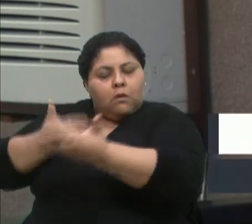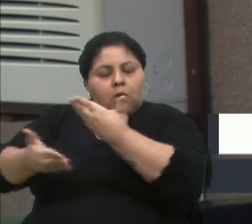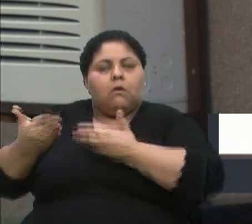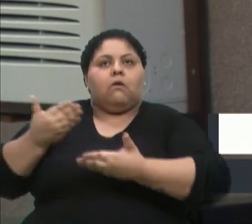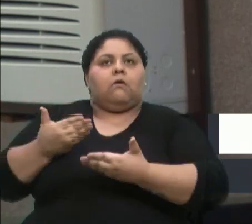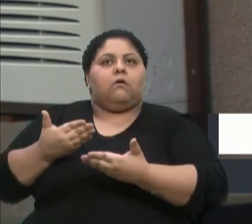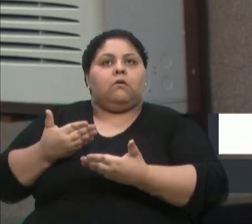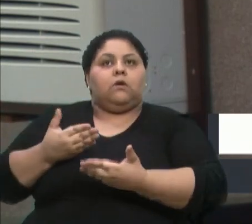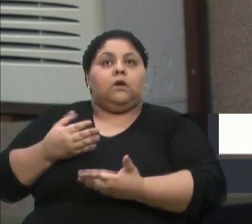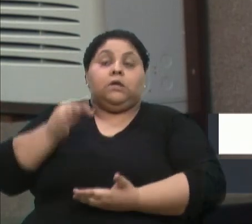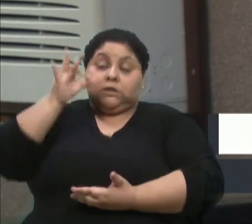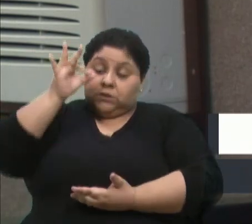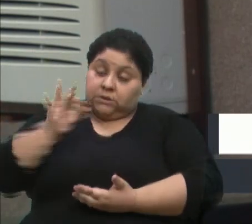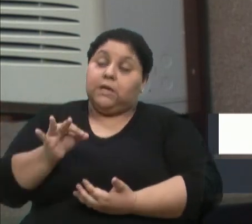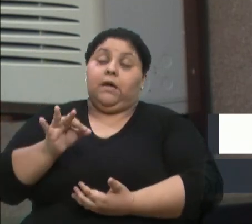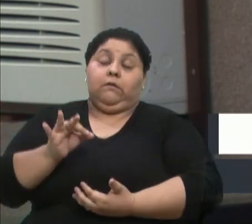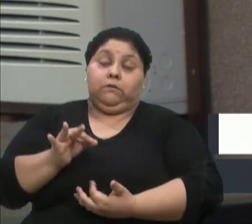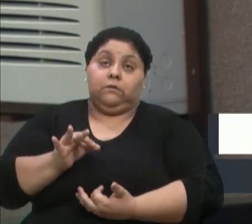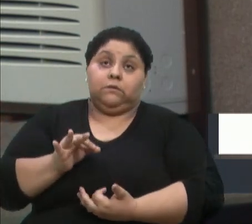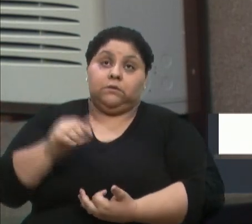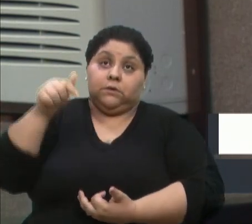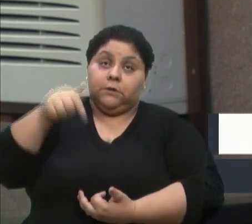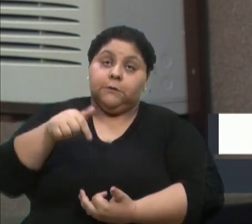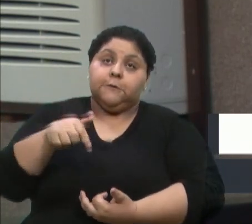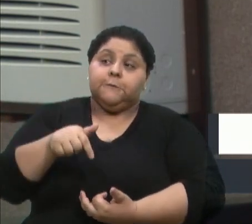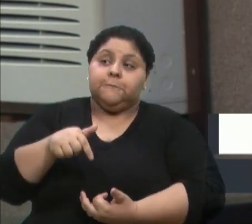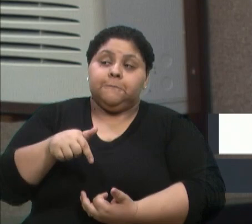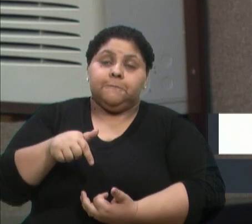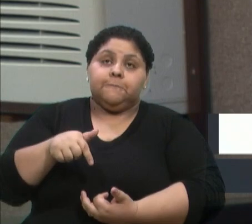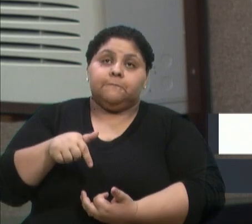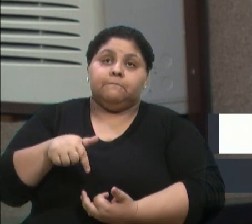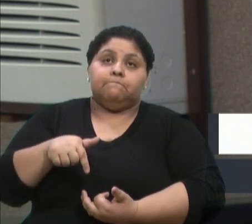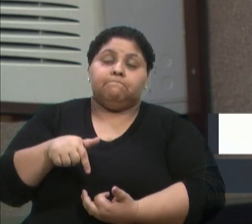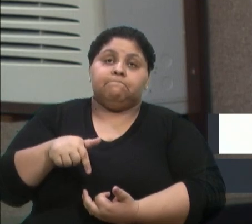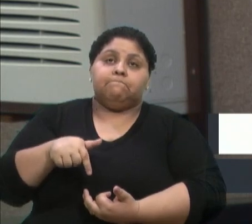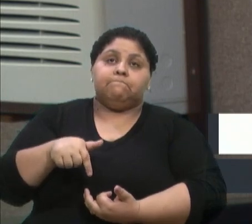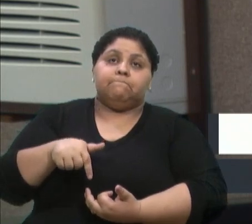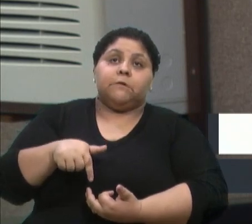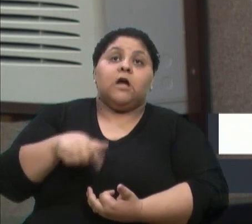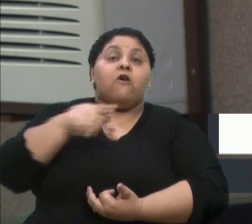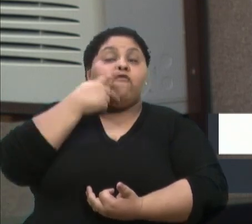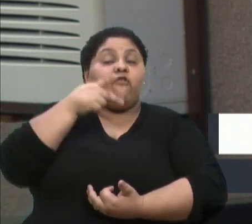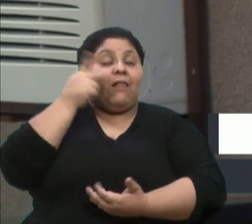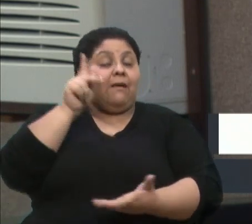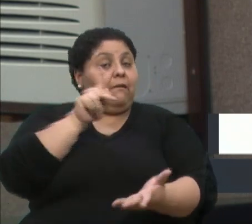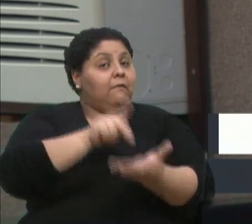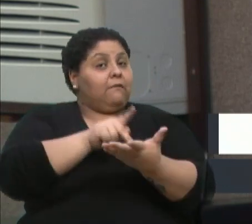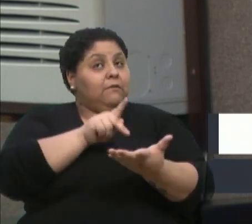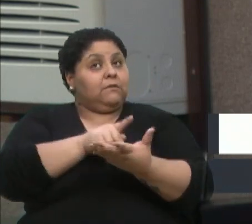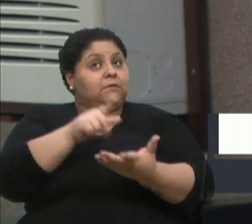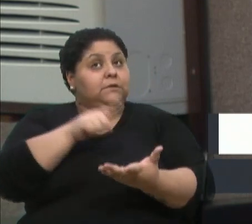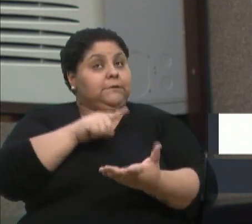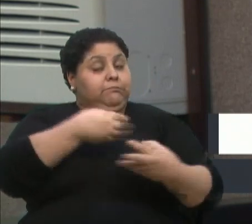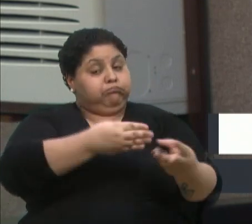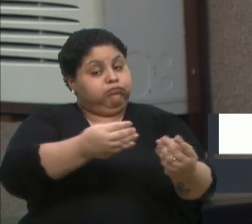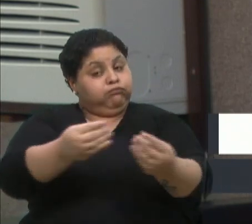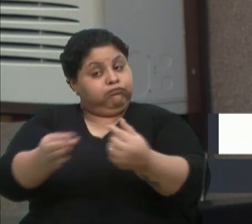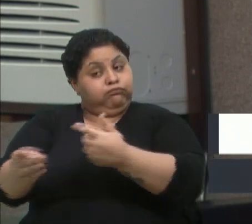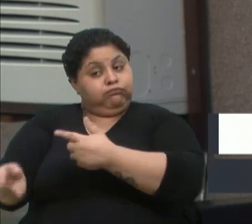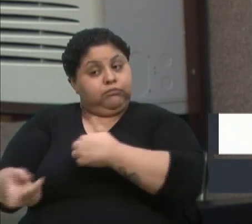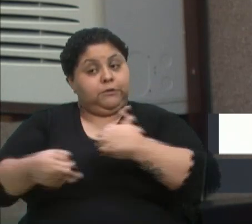Evidentemente, e aqui, a gente tem que usar da verdade, tem milhares de demandas,